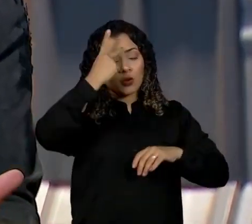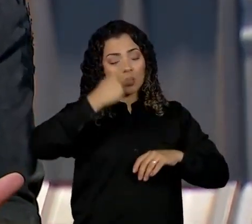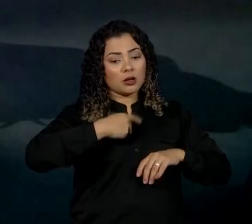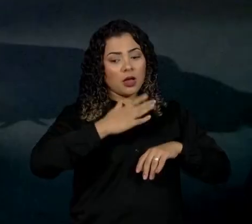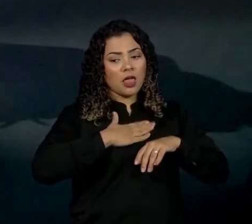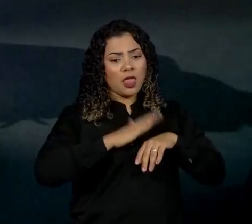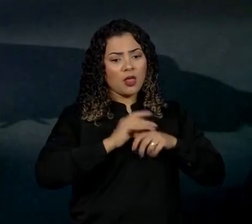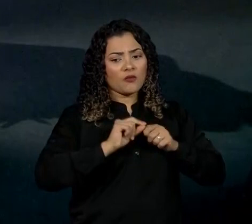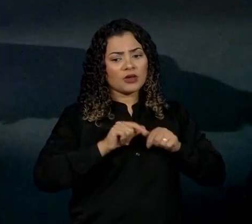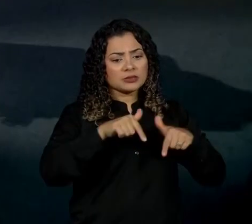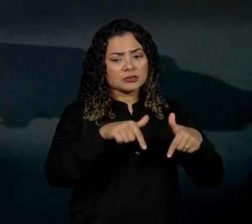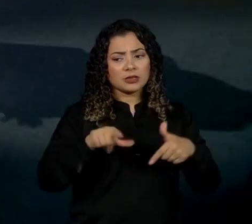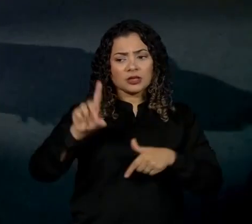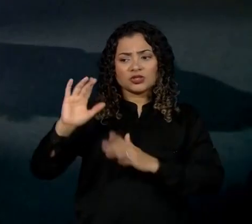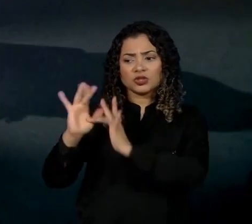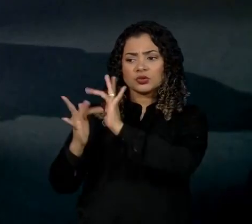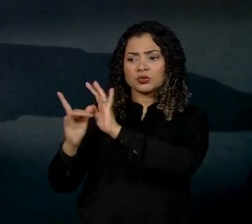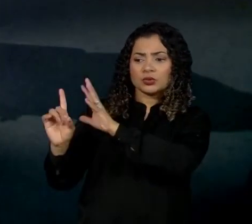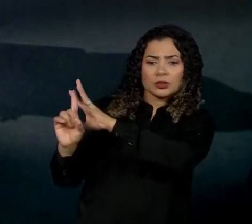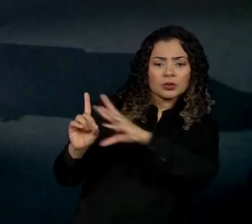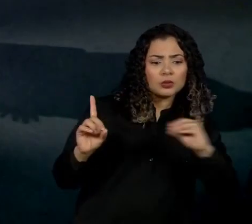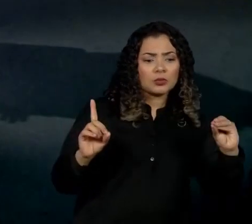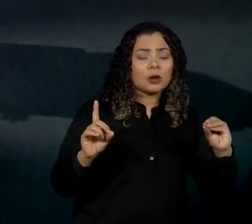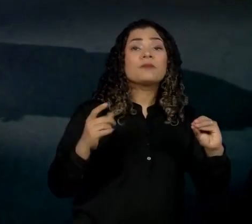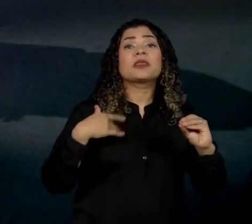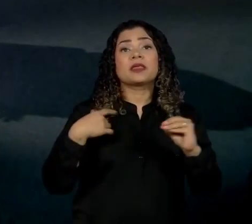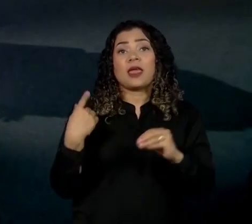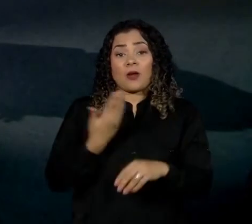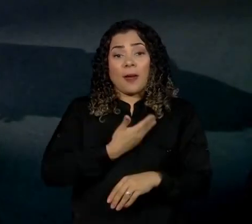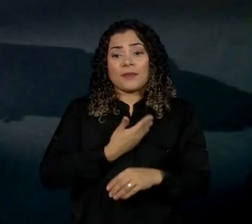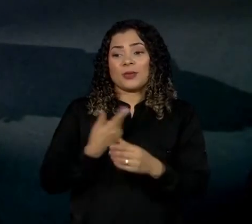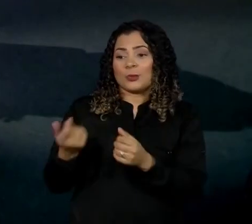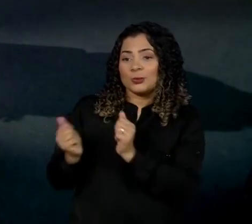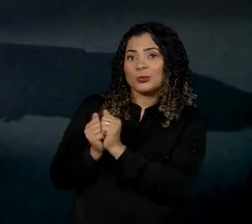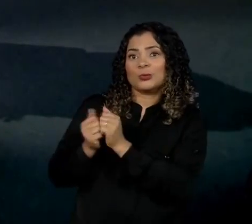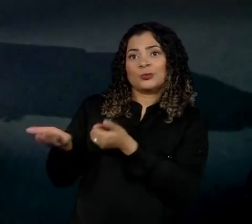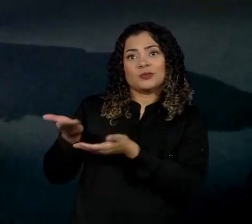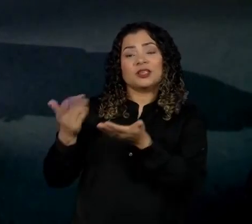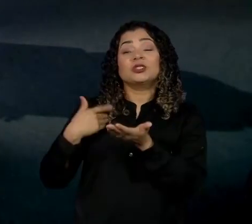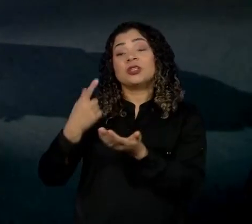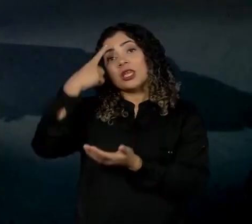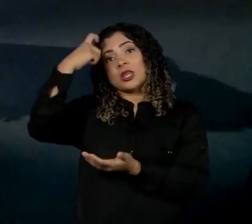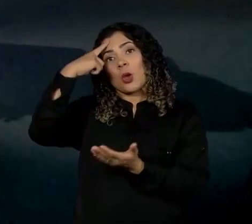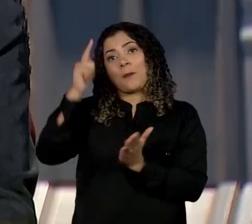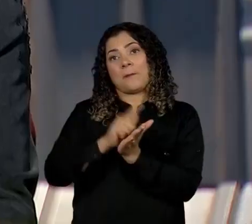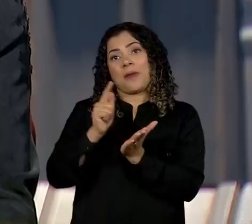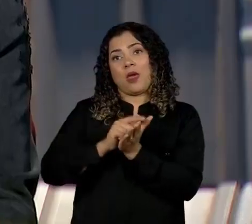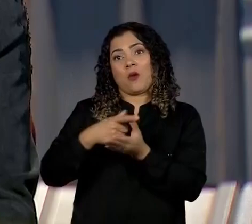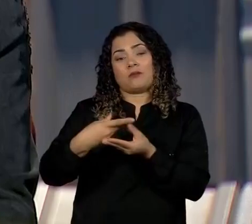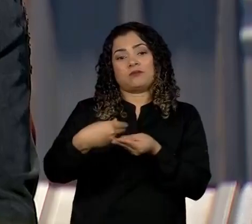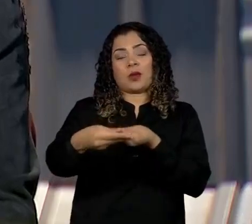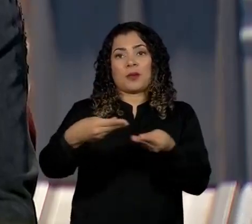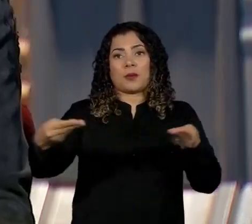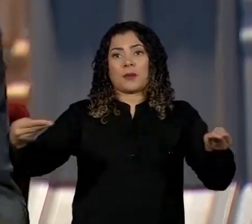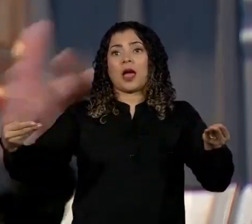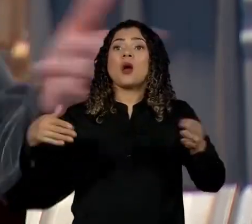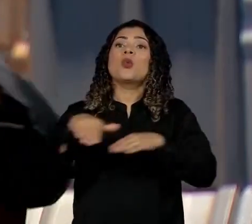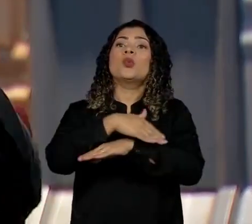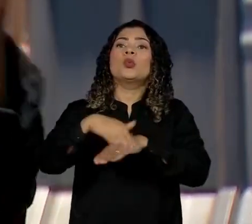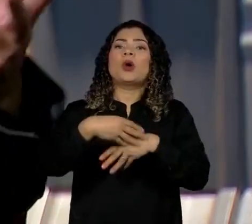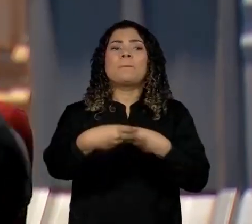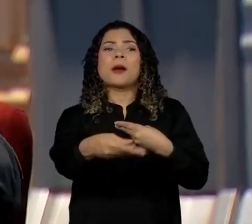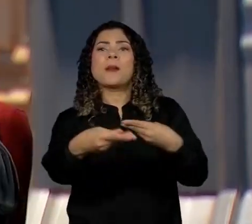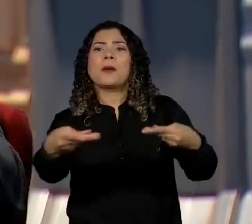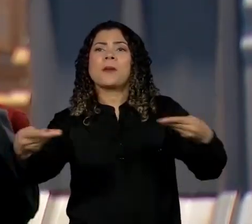Então, eu e os amigos, a gente criava uns folhetos para distribuir na